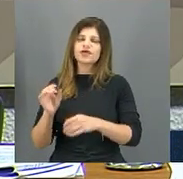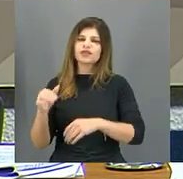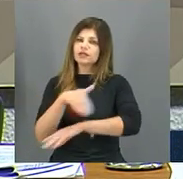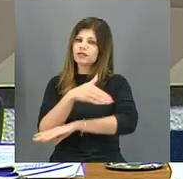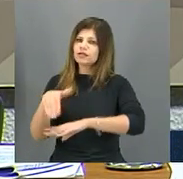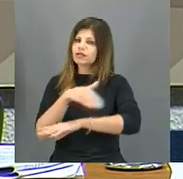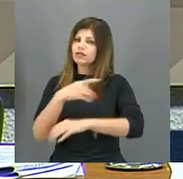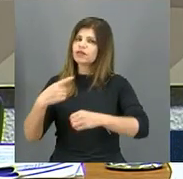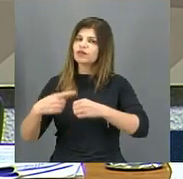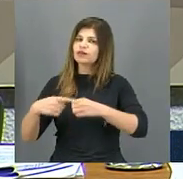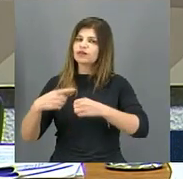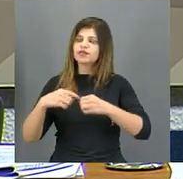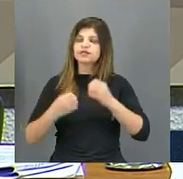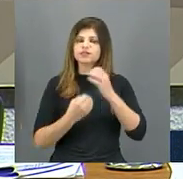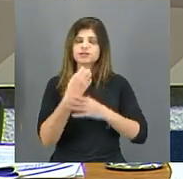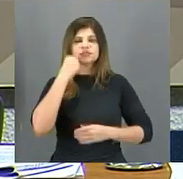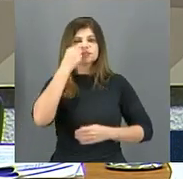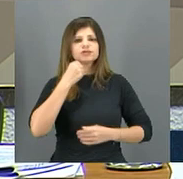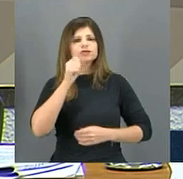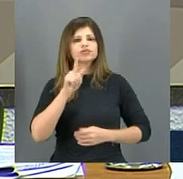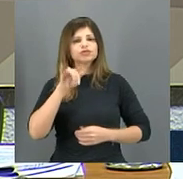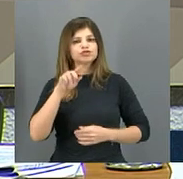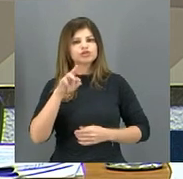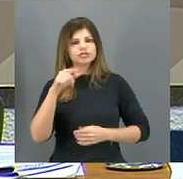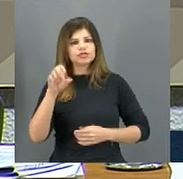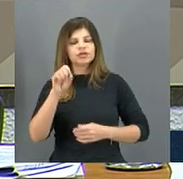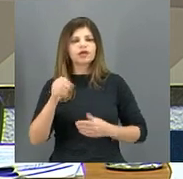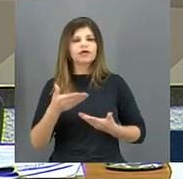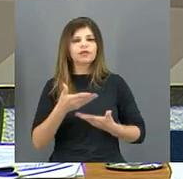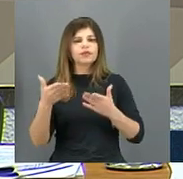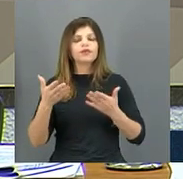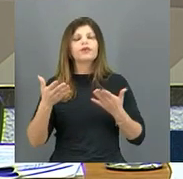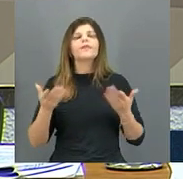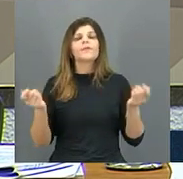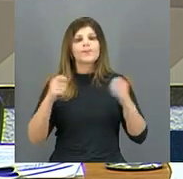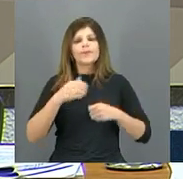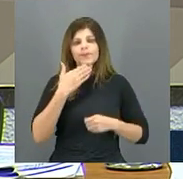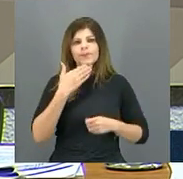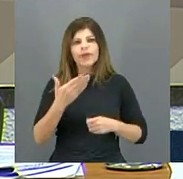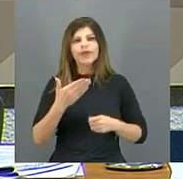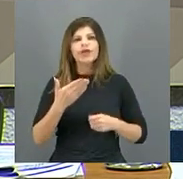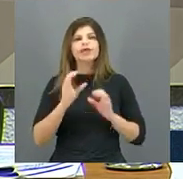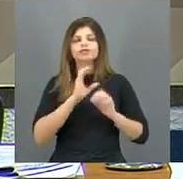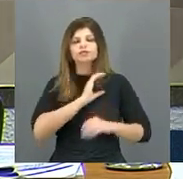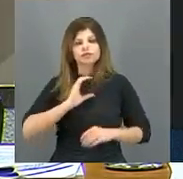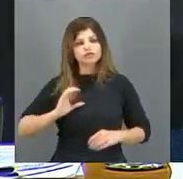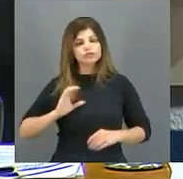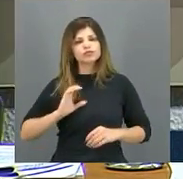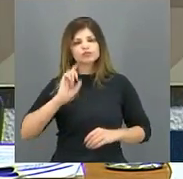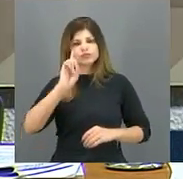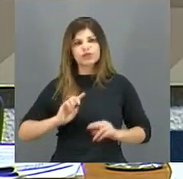Autoria, senador Eduardo Gilão. Concedo a palavra, senador Eduardo Gilão, pague em caminhar. Tem tudo a ver com a Comissão de Direitos Humanos,